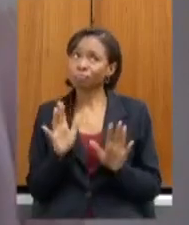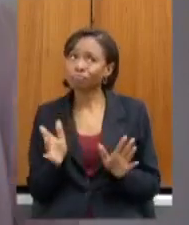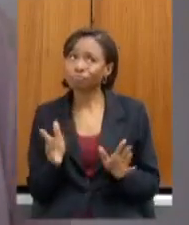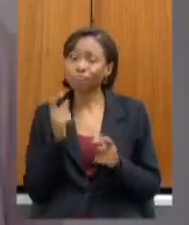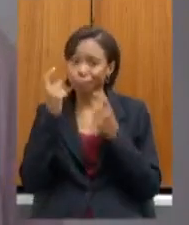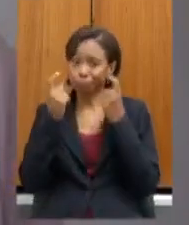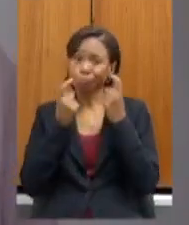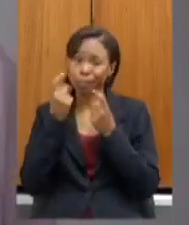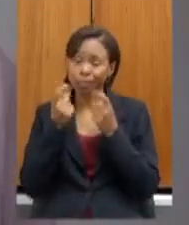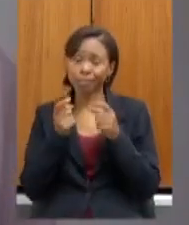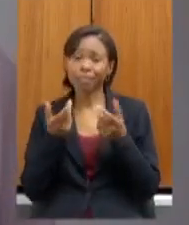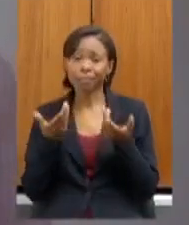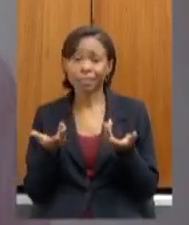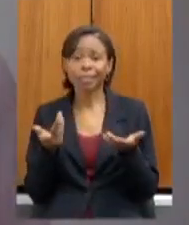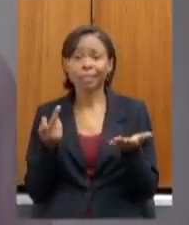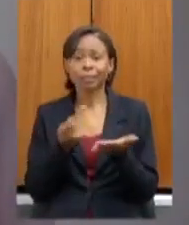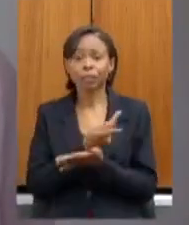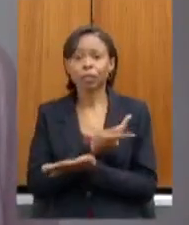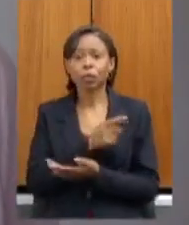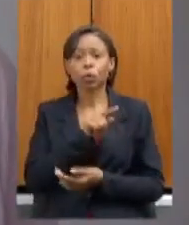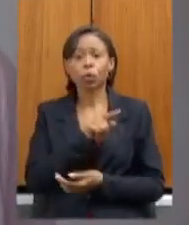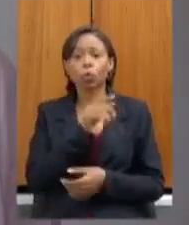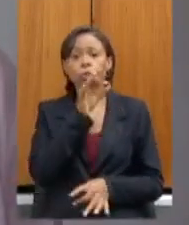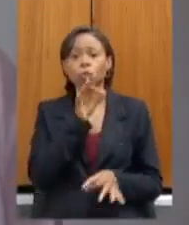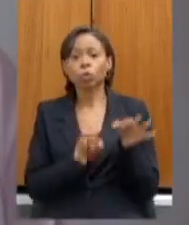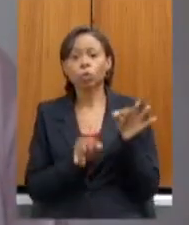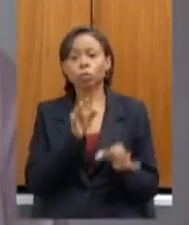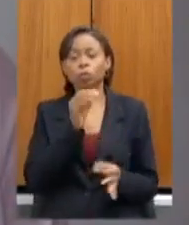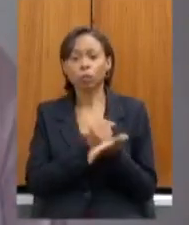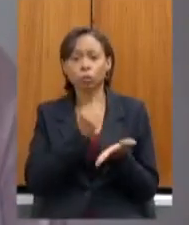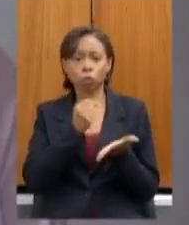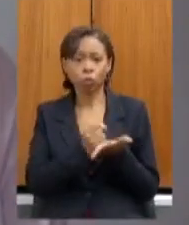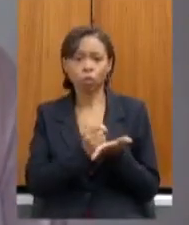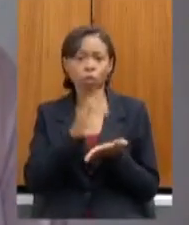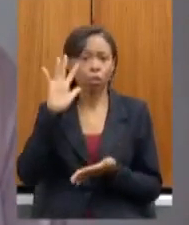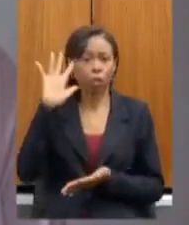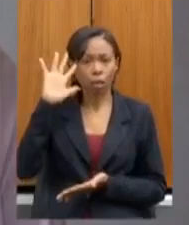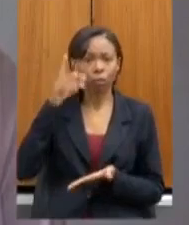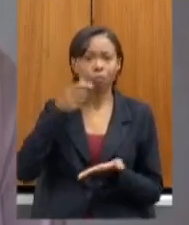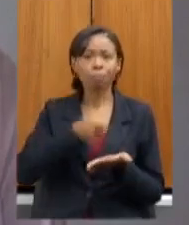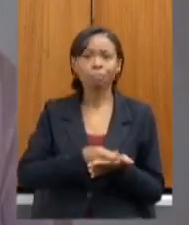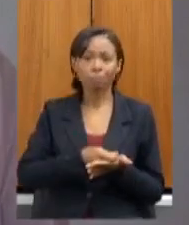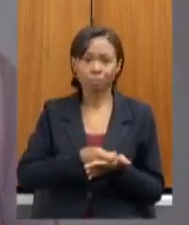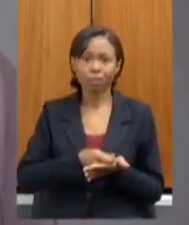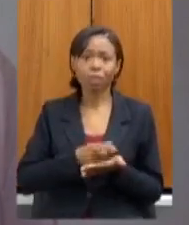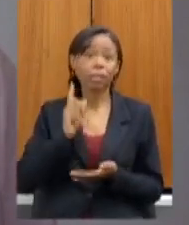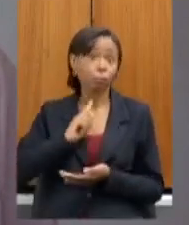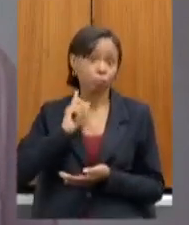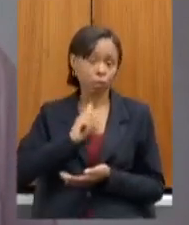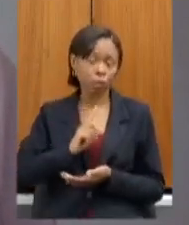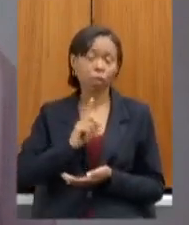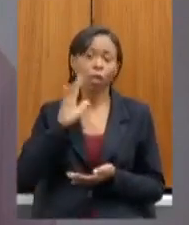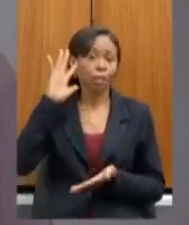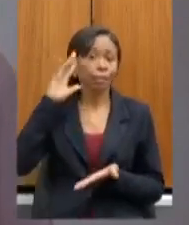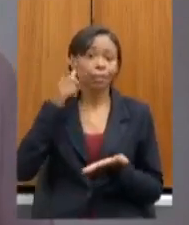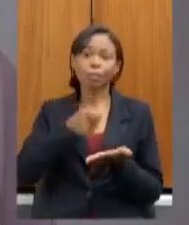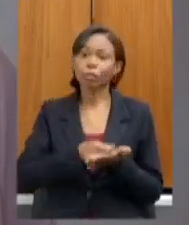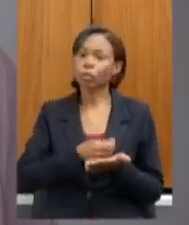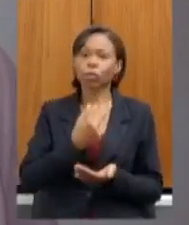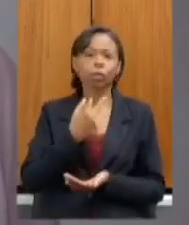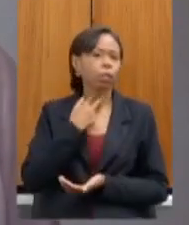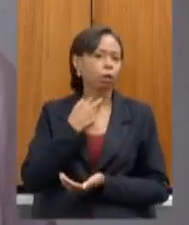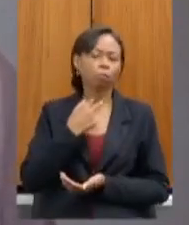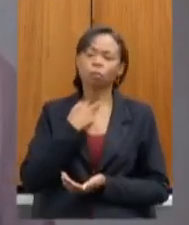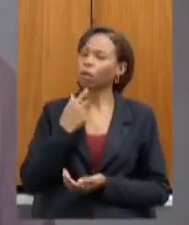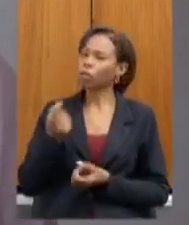uma decisão do Tribunal de Justiça de Minas Gerais decidindo pela não autorização